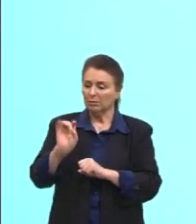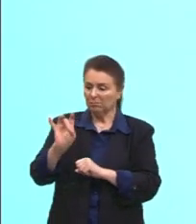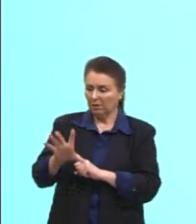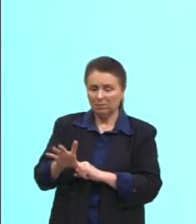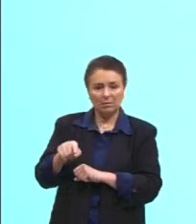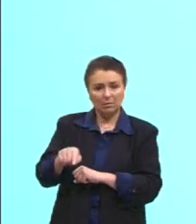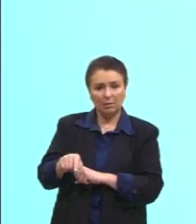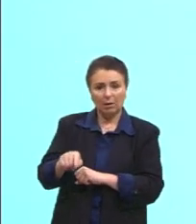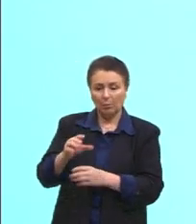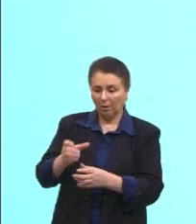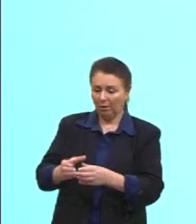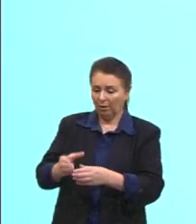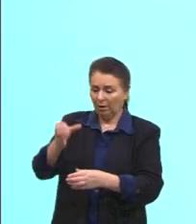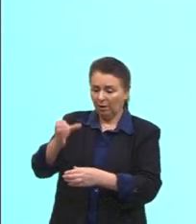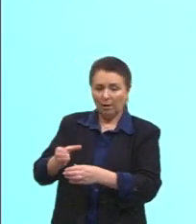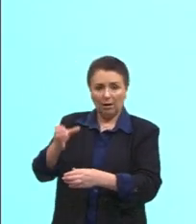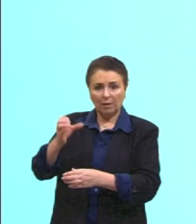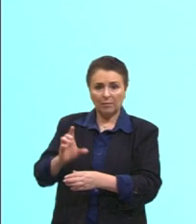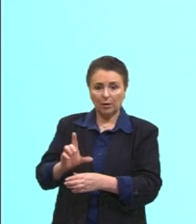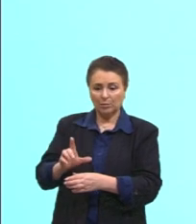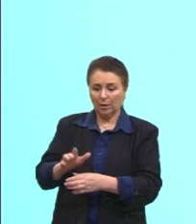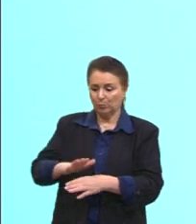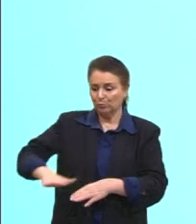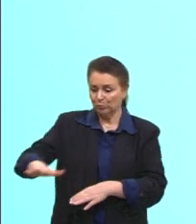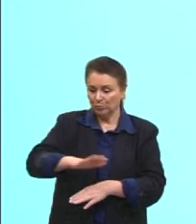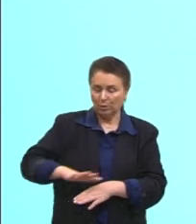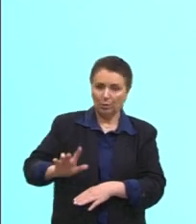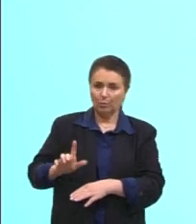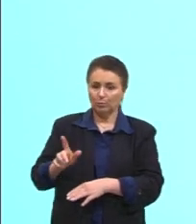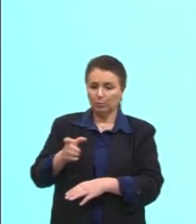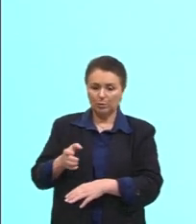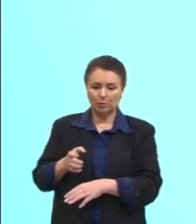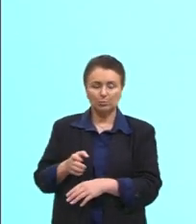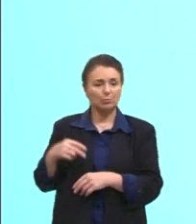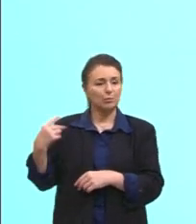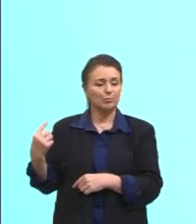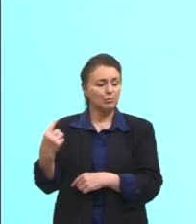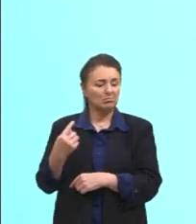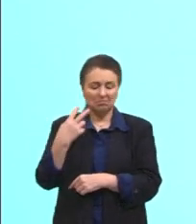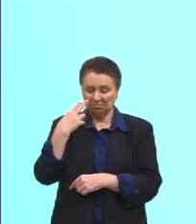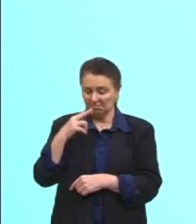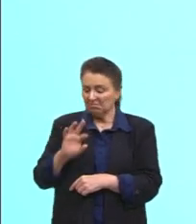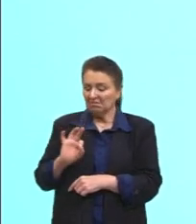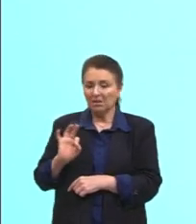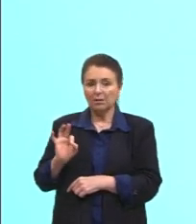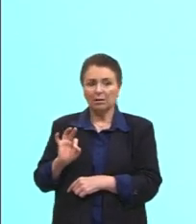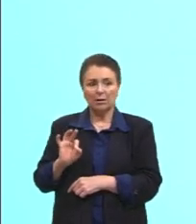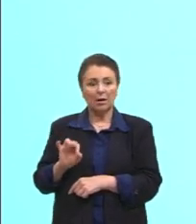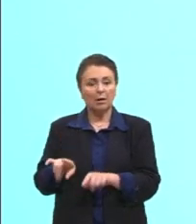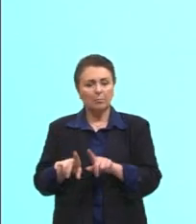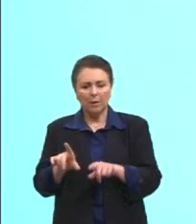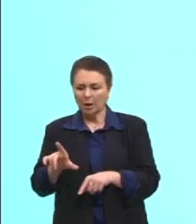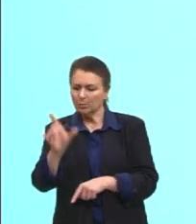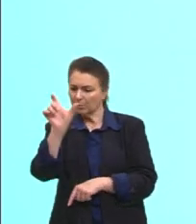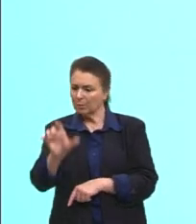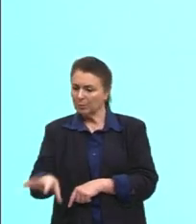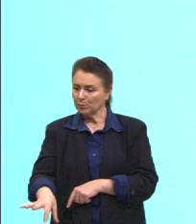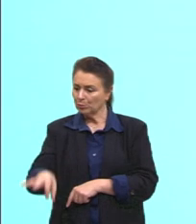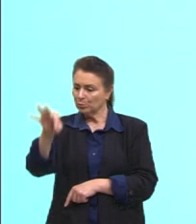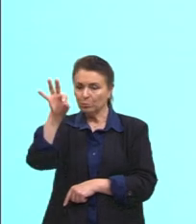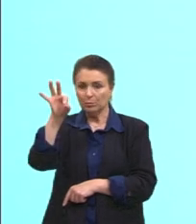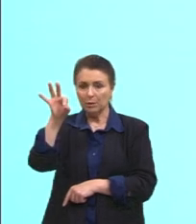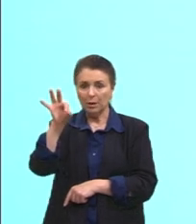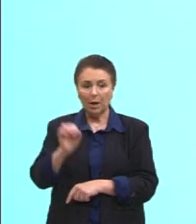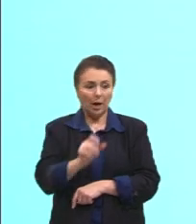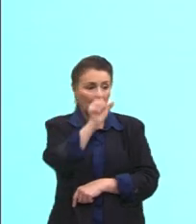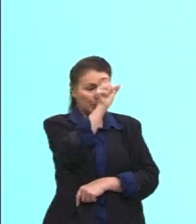chão, ali um lixo, né, alguns passam desapercebidos, não juntam, até que alguém junta, e aí um grupo de pessoas que já